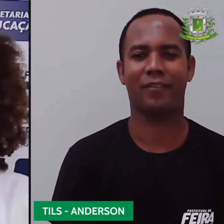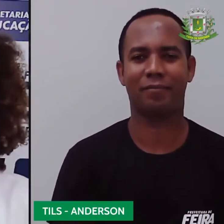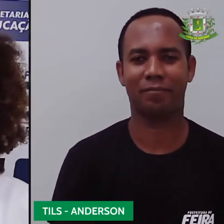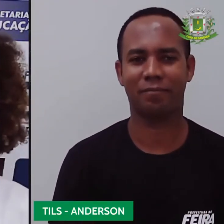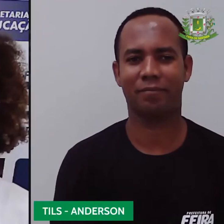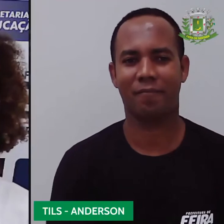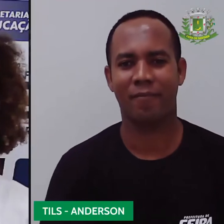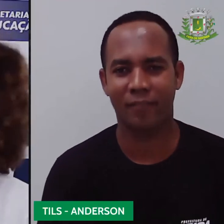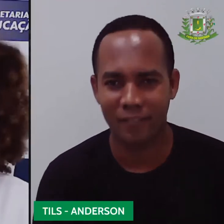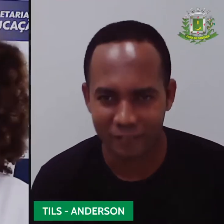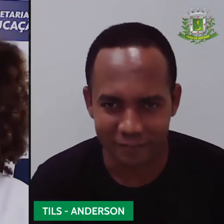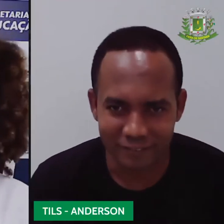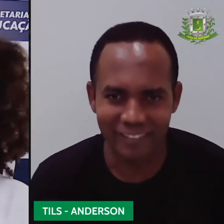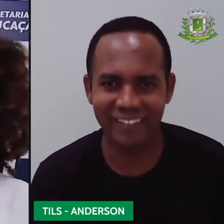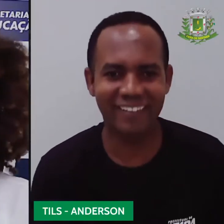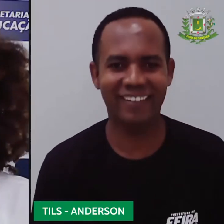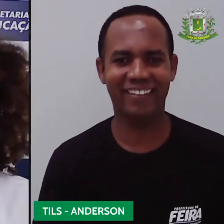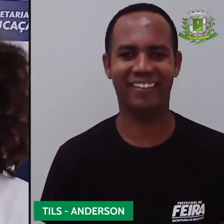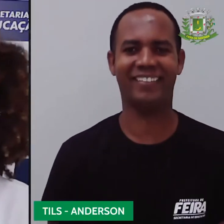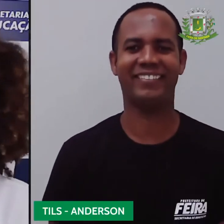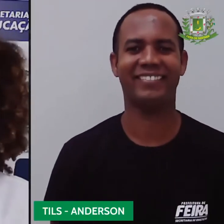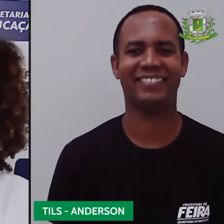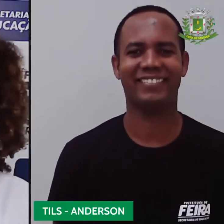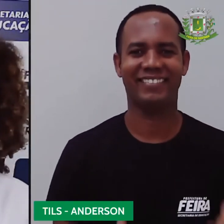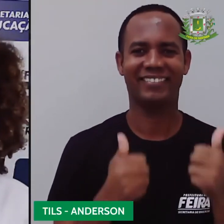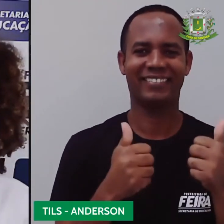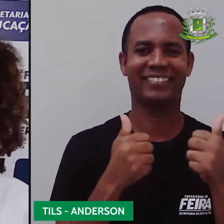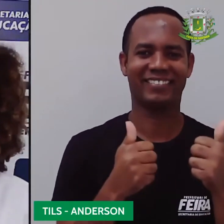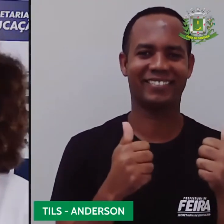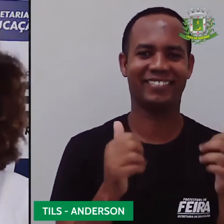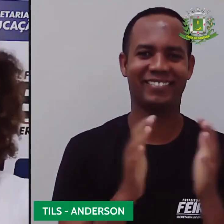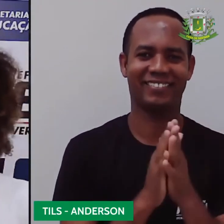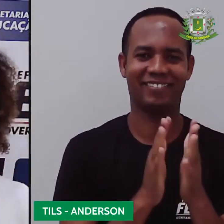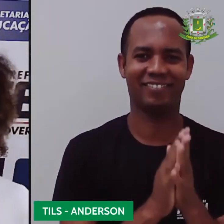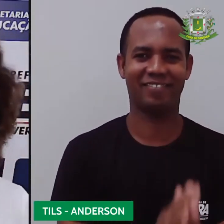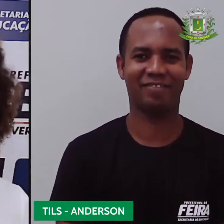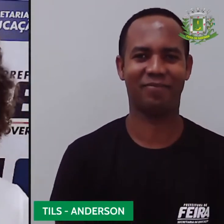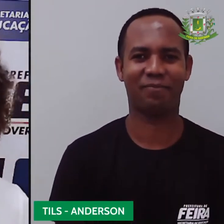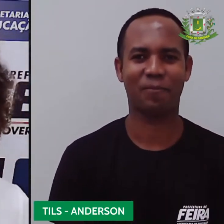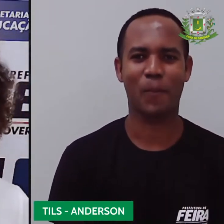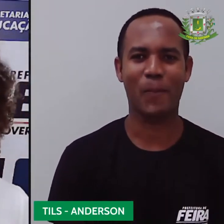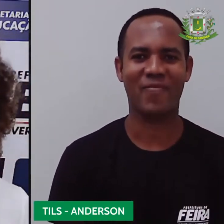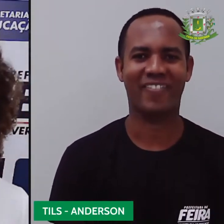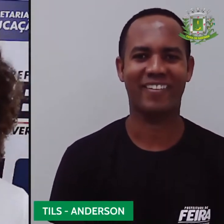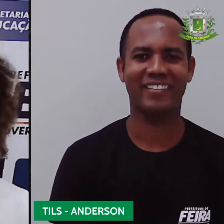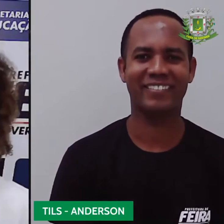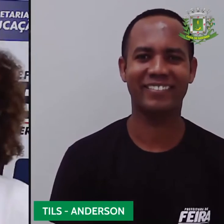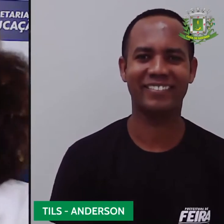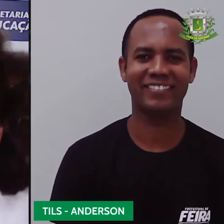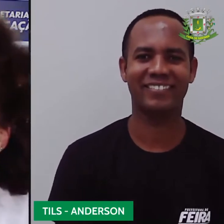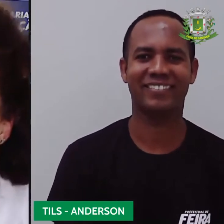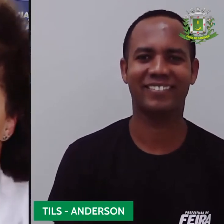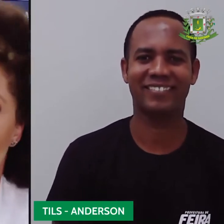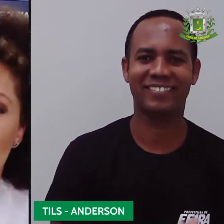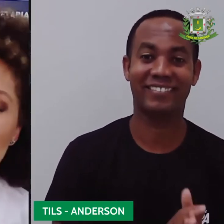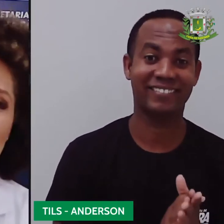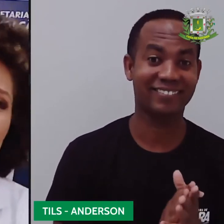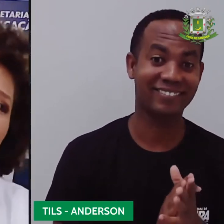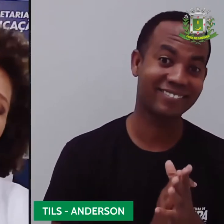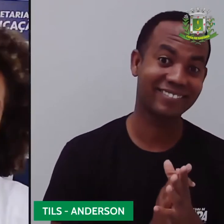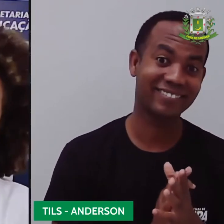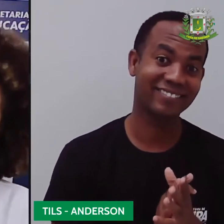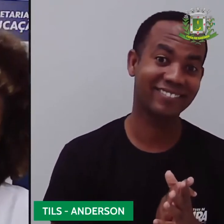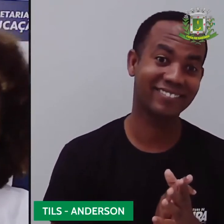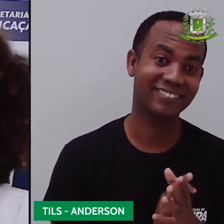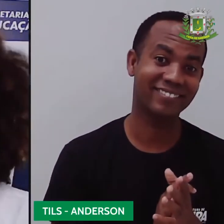Ensaiamos, gente, tudo isso pra vocês. Olha que dupla, quase um dupla sertaneja. Maria e Anderson. Som livre, por favor,